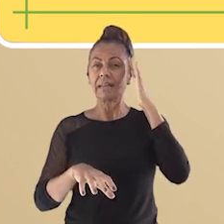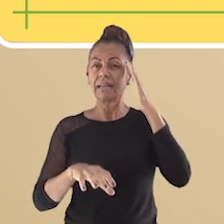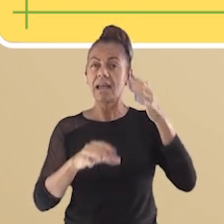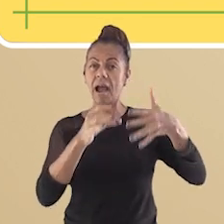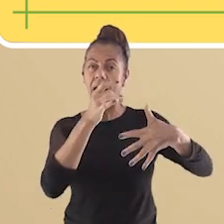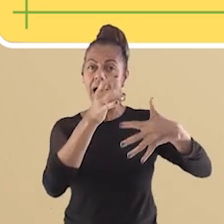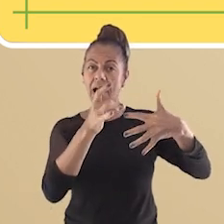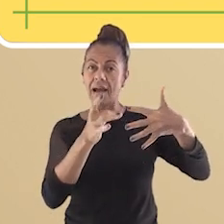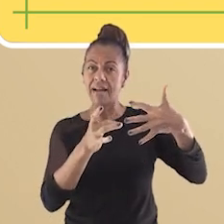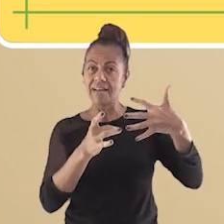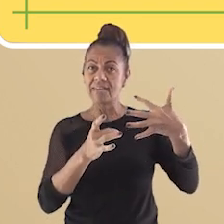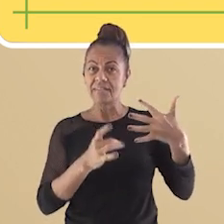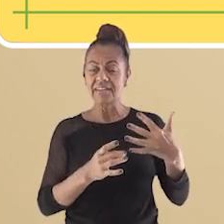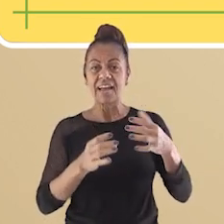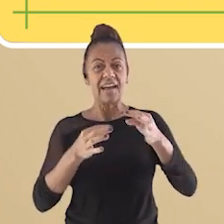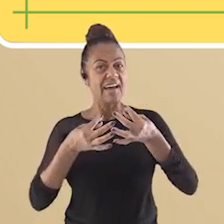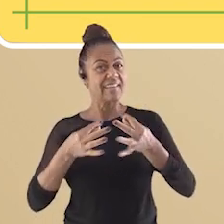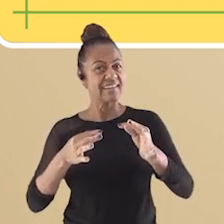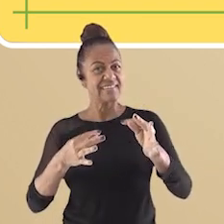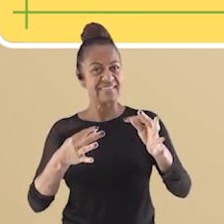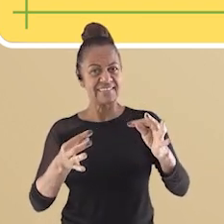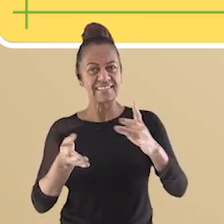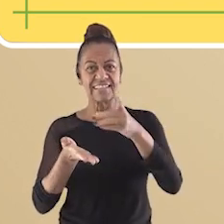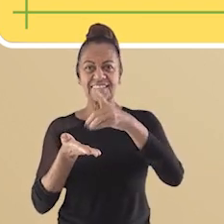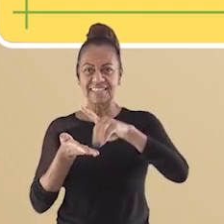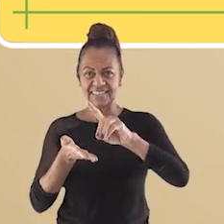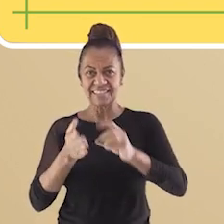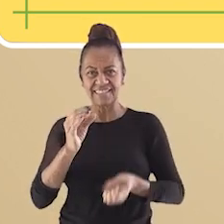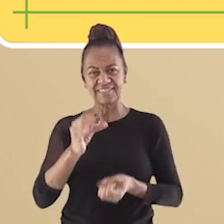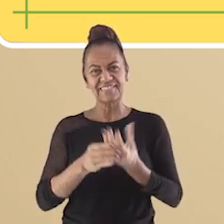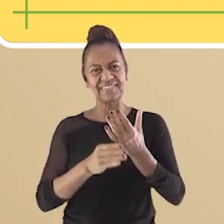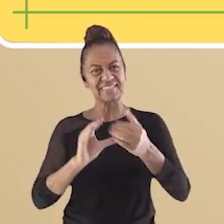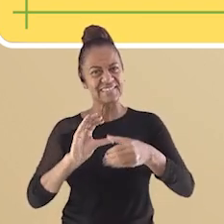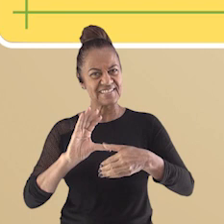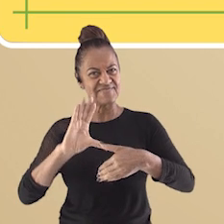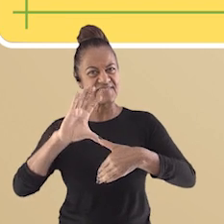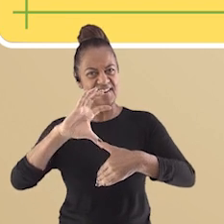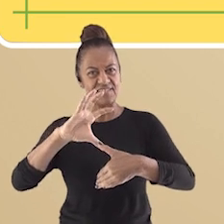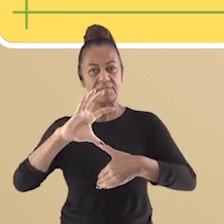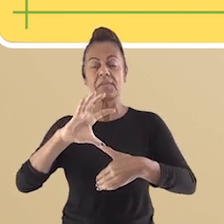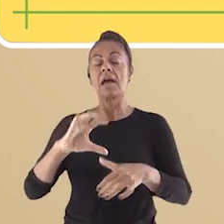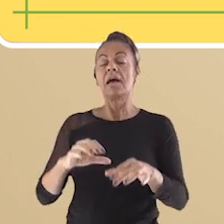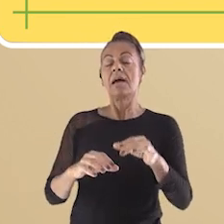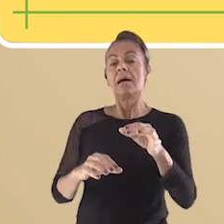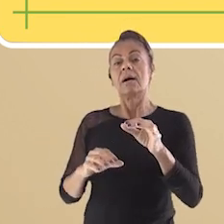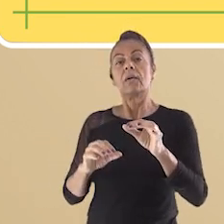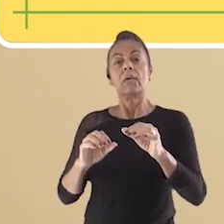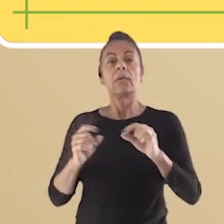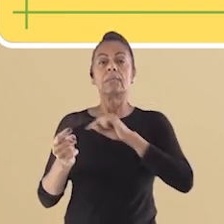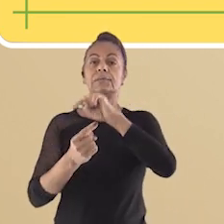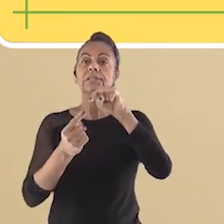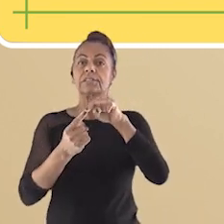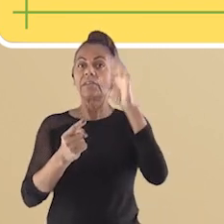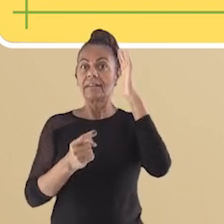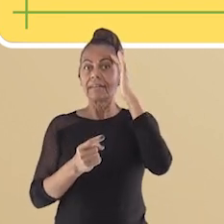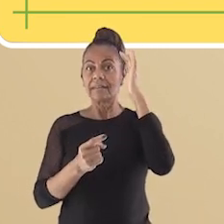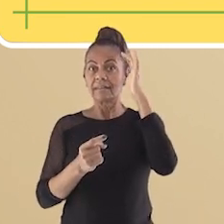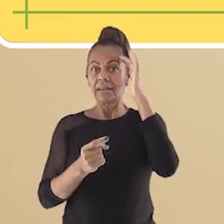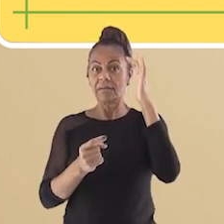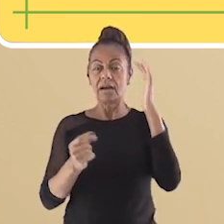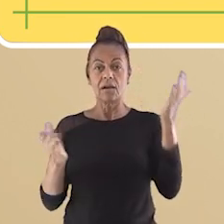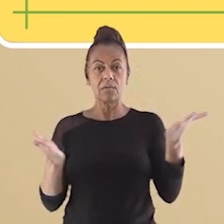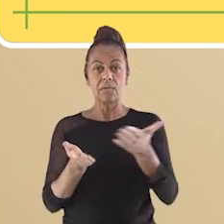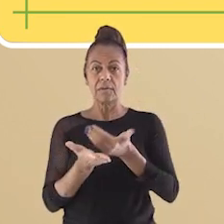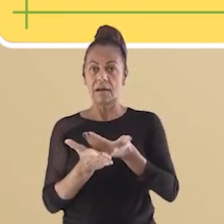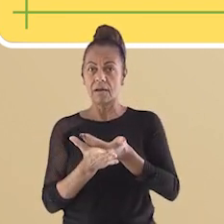e as tecnologias digitais presentes na produção de mapas. Objetivos entendidos? Então vamos para a aula.